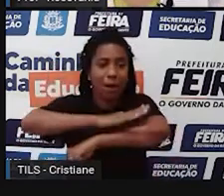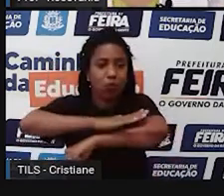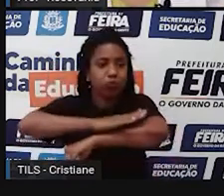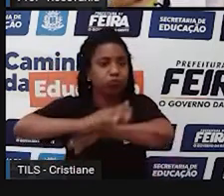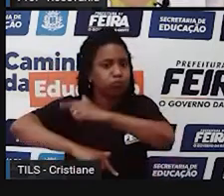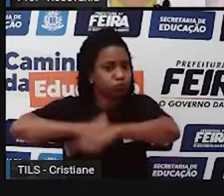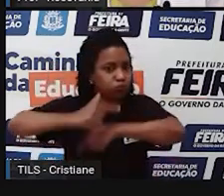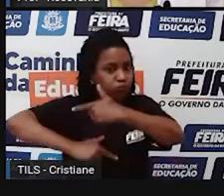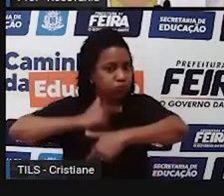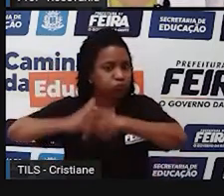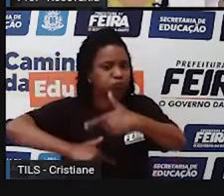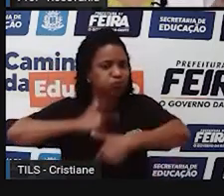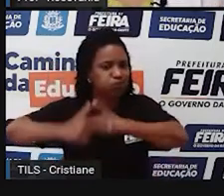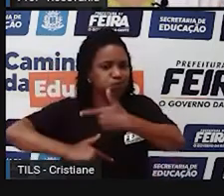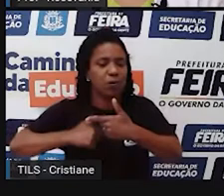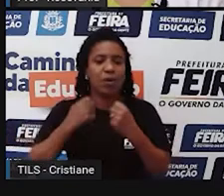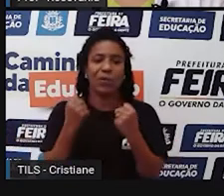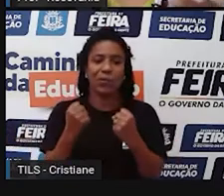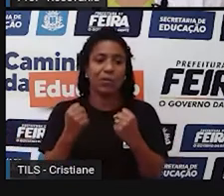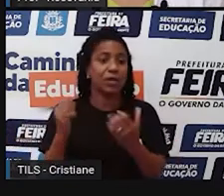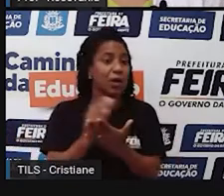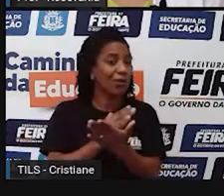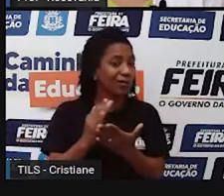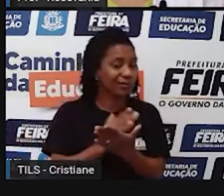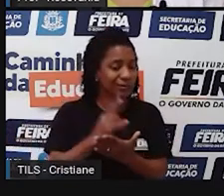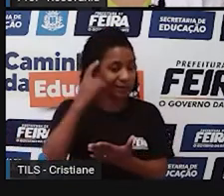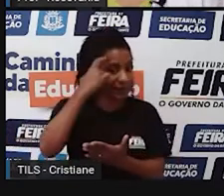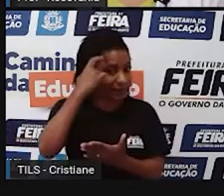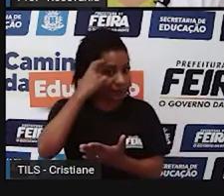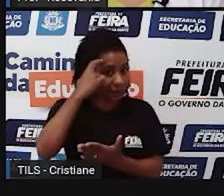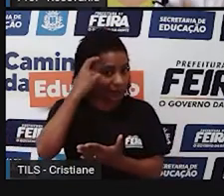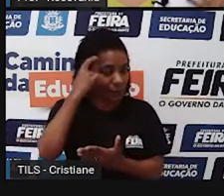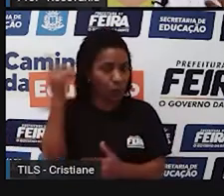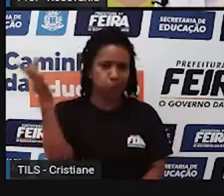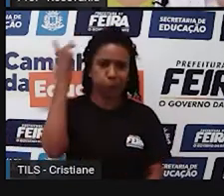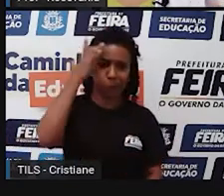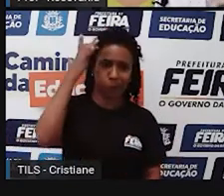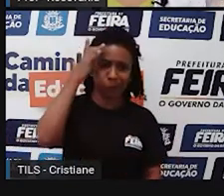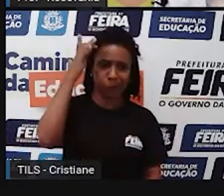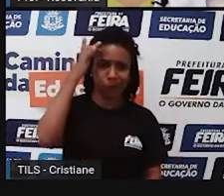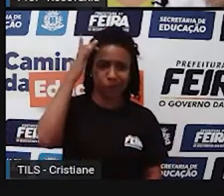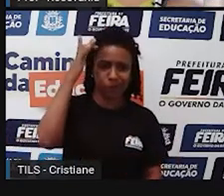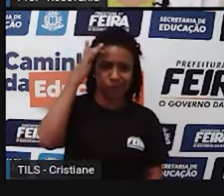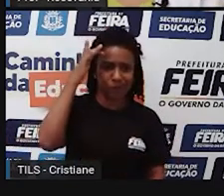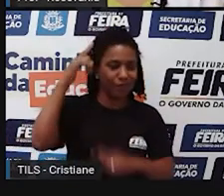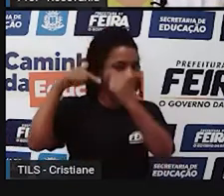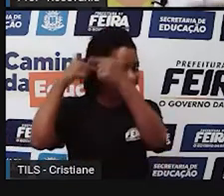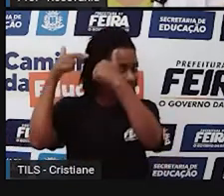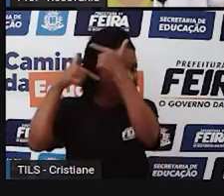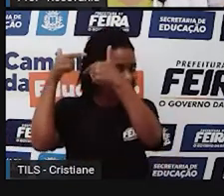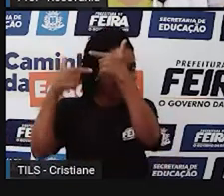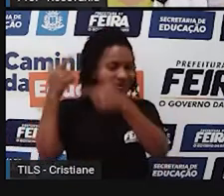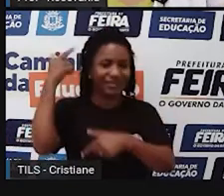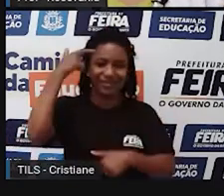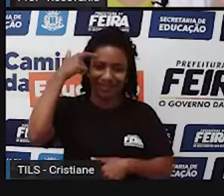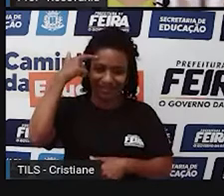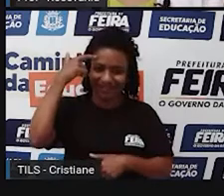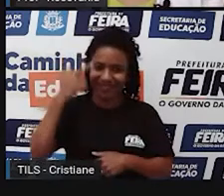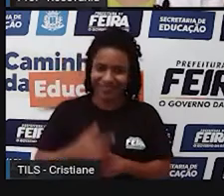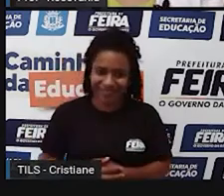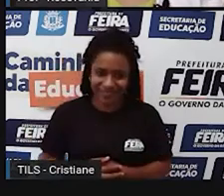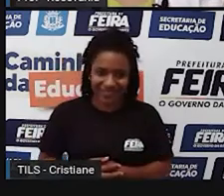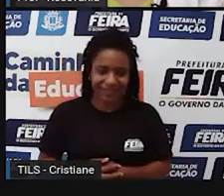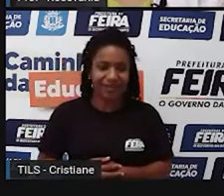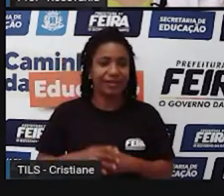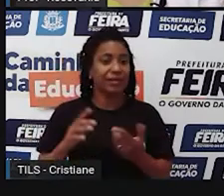exigem mais a força intelectual. Vamos entender assim, Então, na realidade, essas atividades econômicas é que mantém a nossa